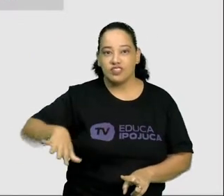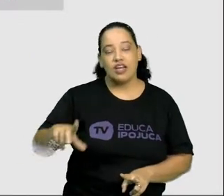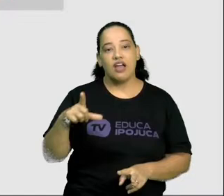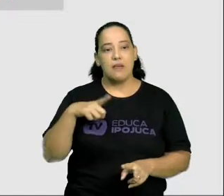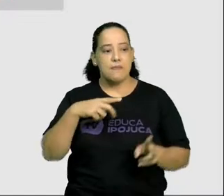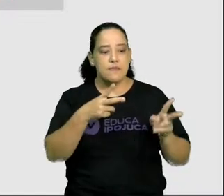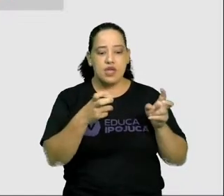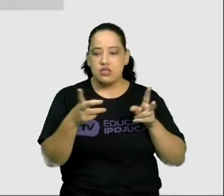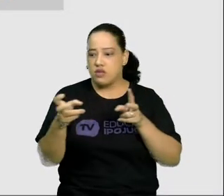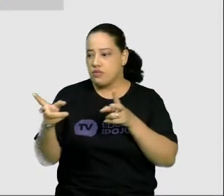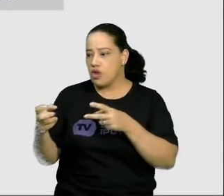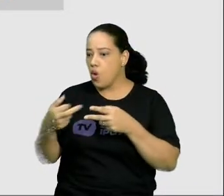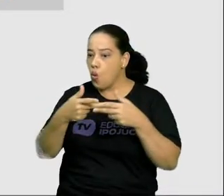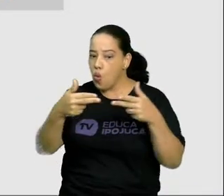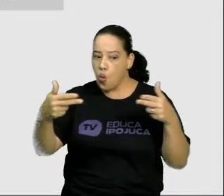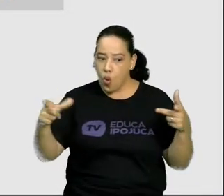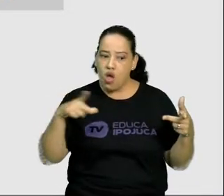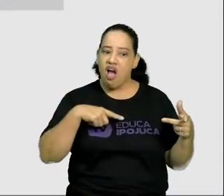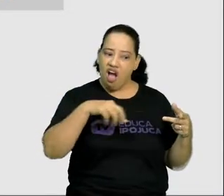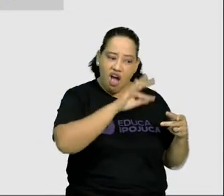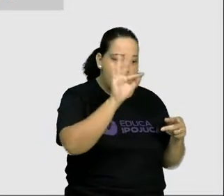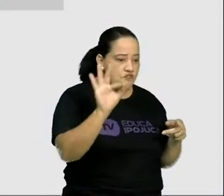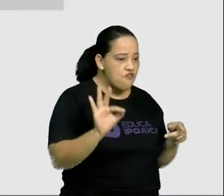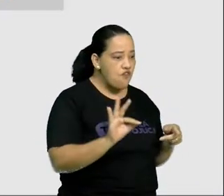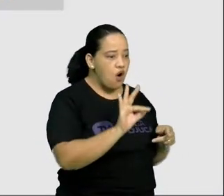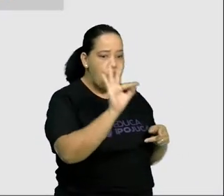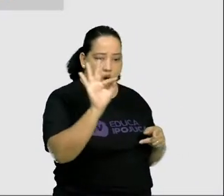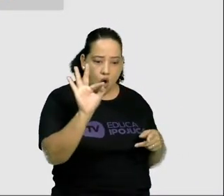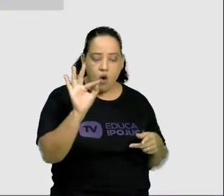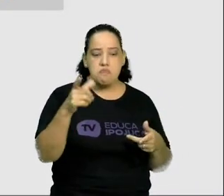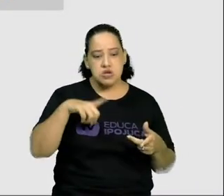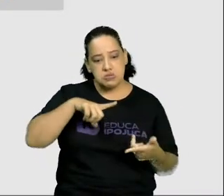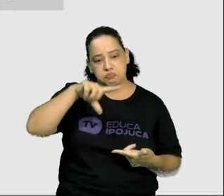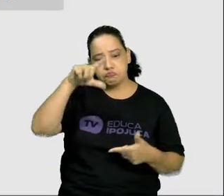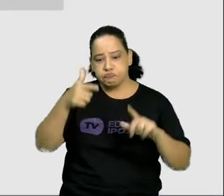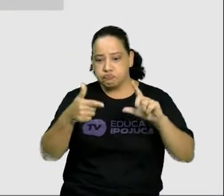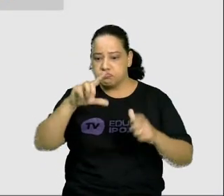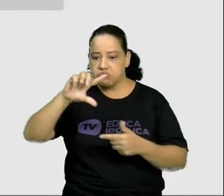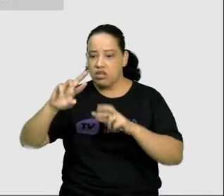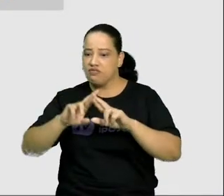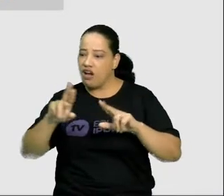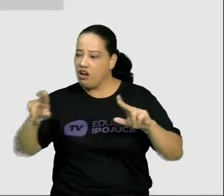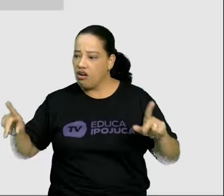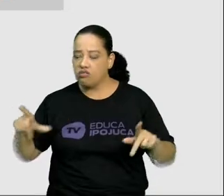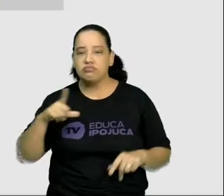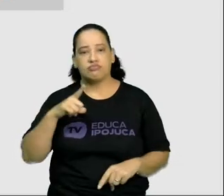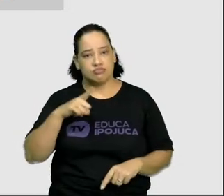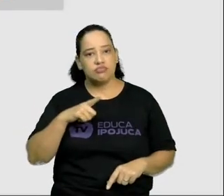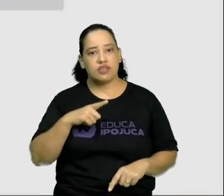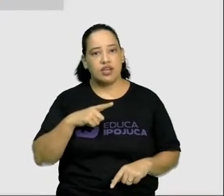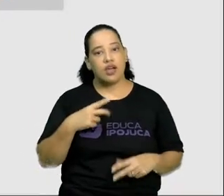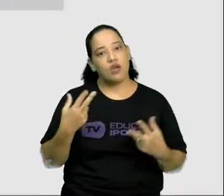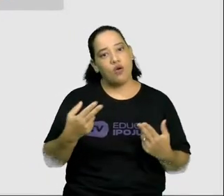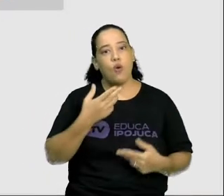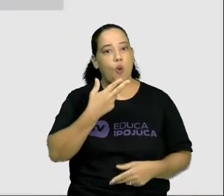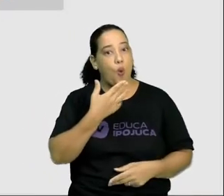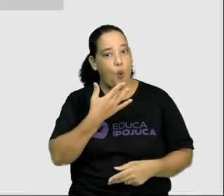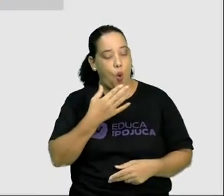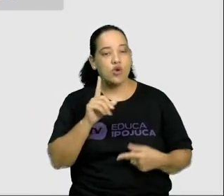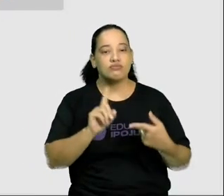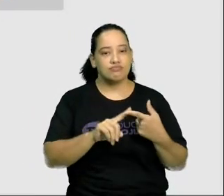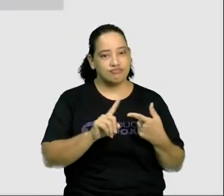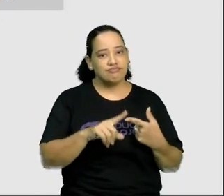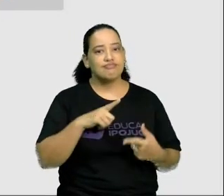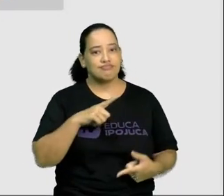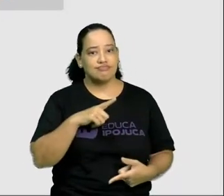as coisas, elas têm forma. Assim também como as cores fazem parte. As formas dos